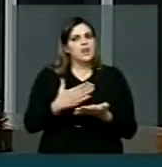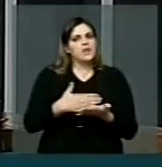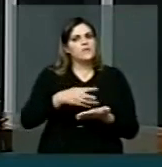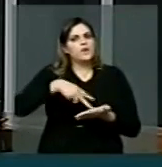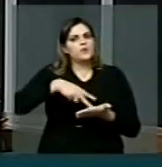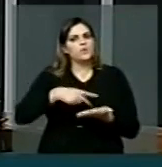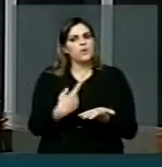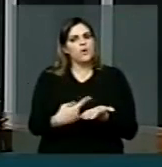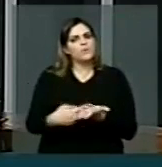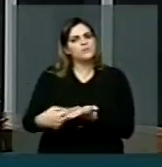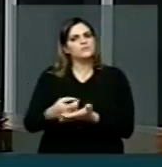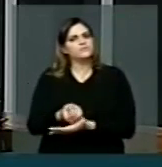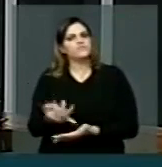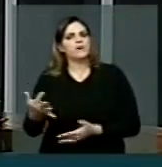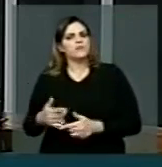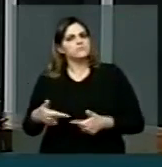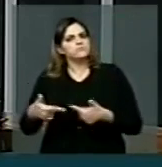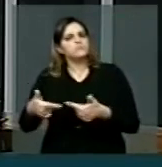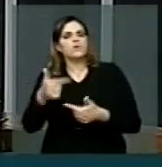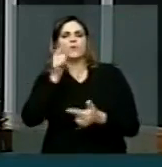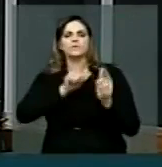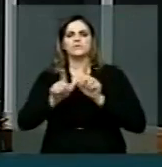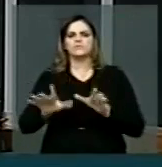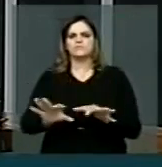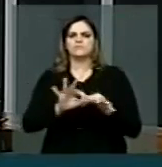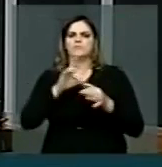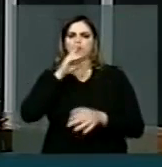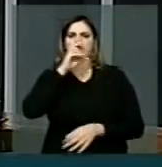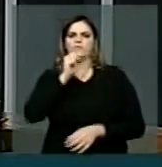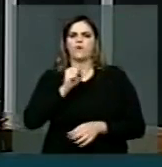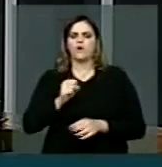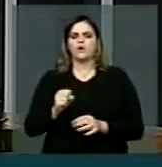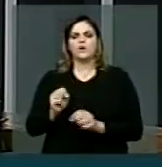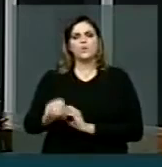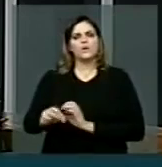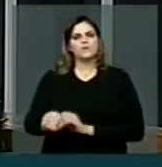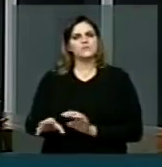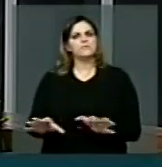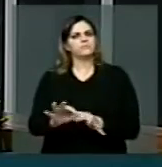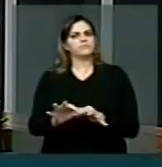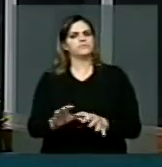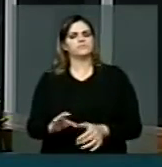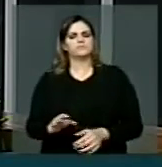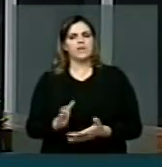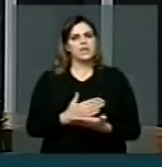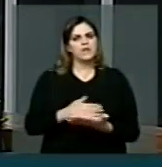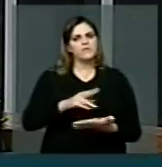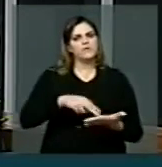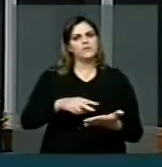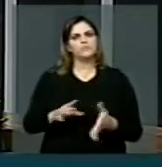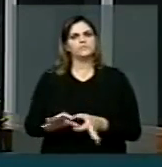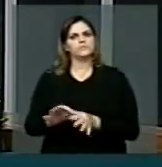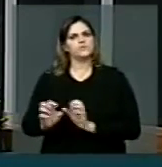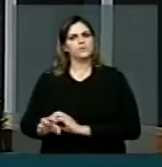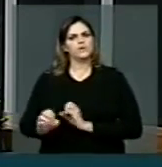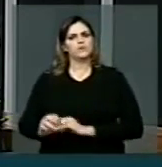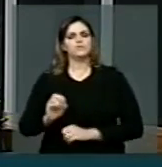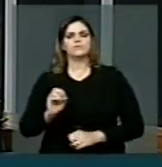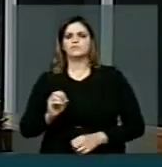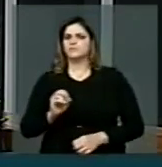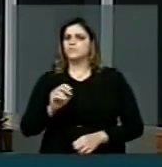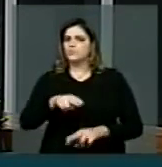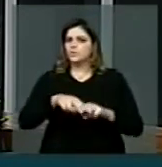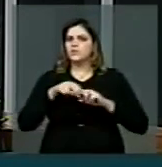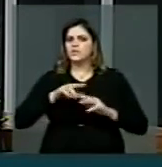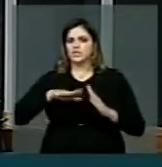agenda que tem uma integração muito forte com a educação. Não é à toa que as escolas que têm apresentado